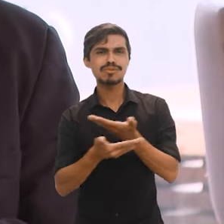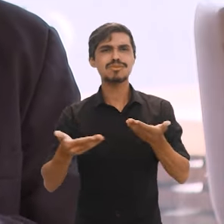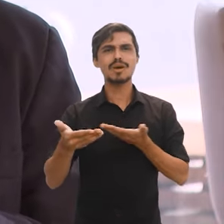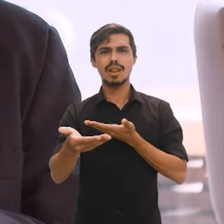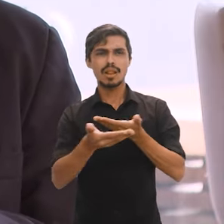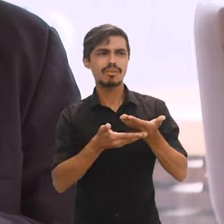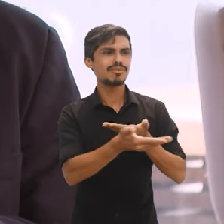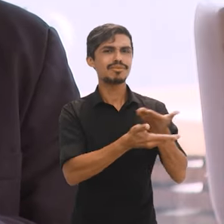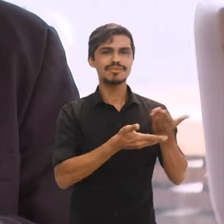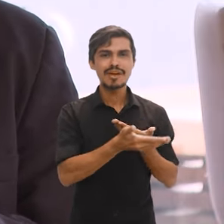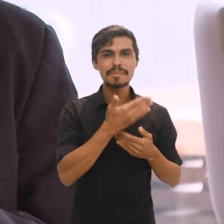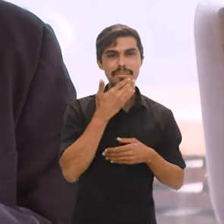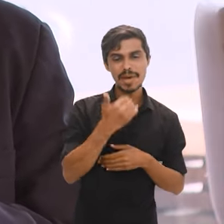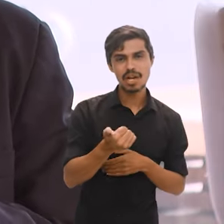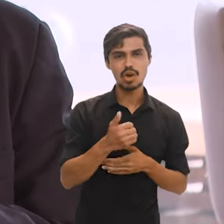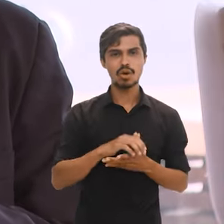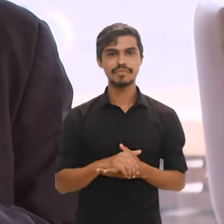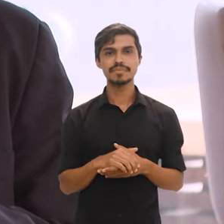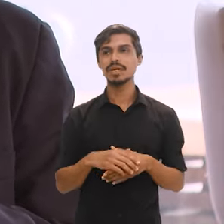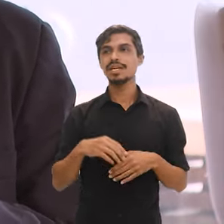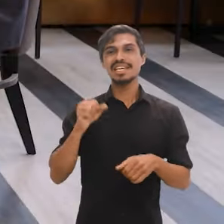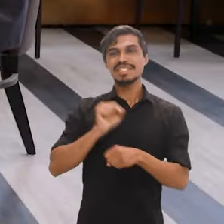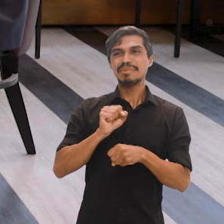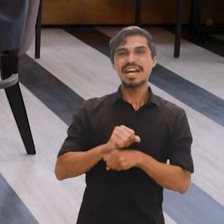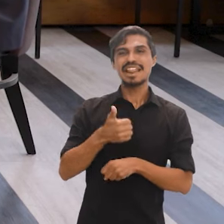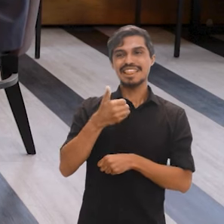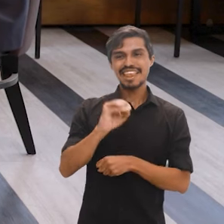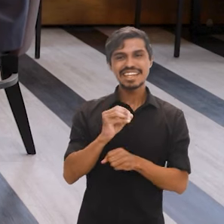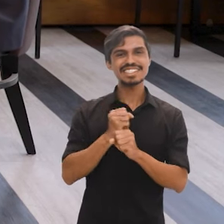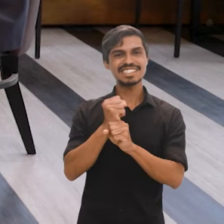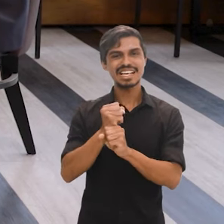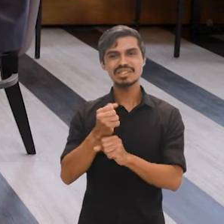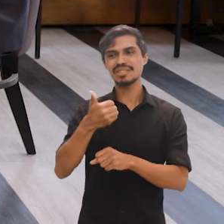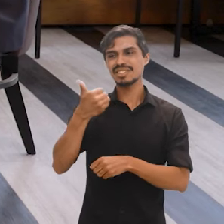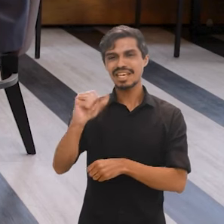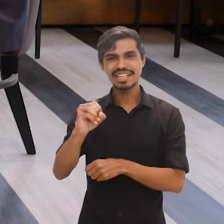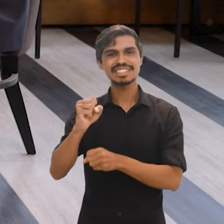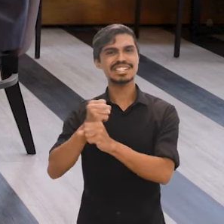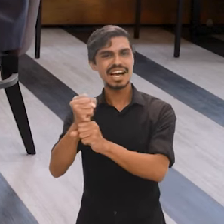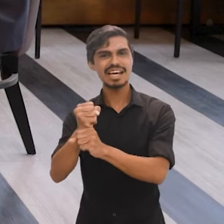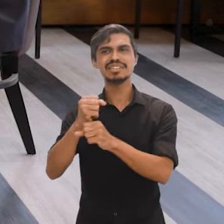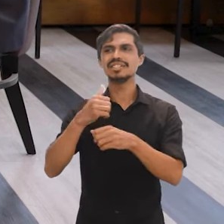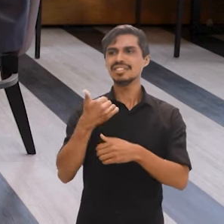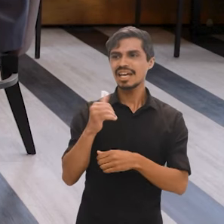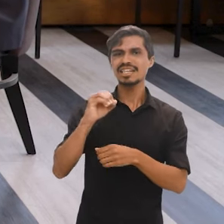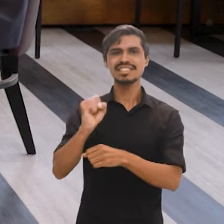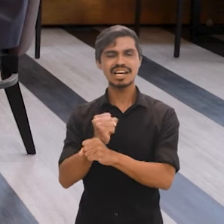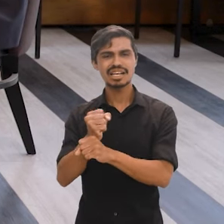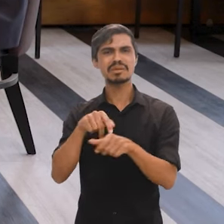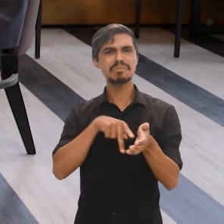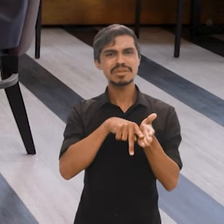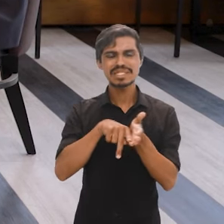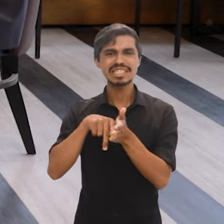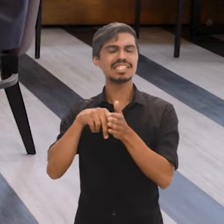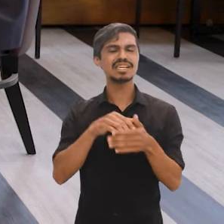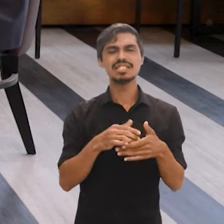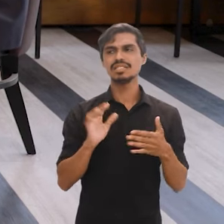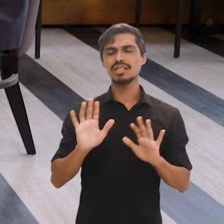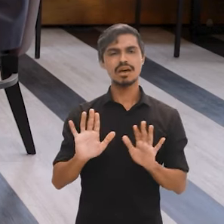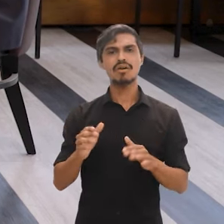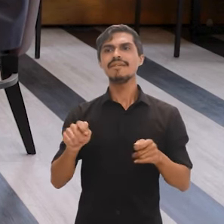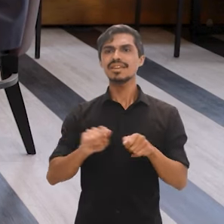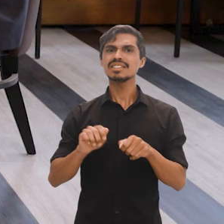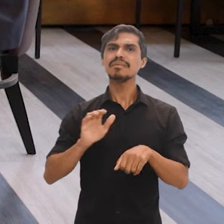ser dinâmica, não esperando 10 anos, porque a sociedade hoje tem informações mais rápidas, mais imediatas. sendo atualizado.